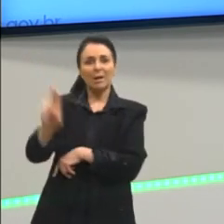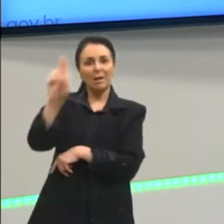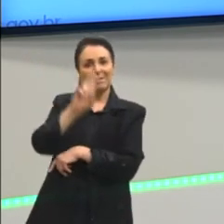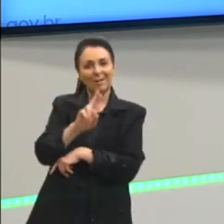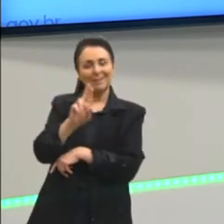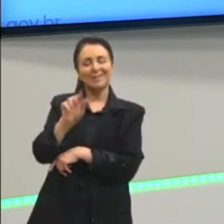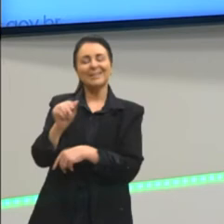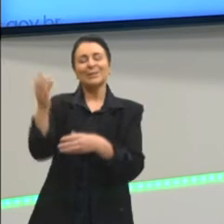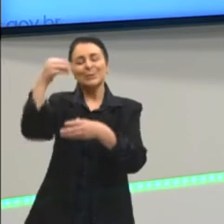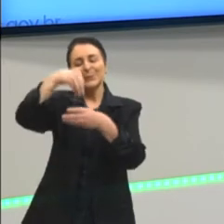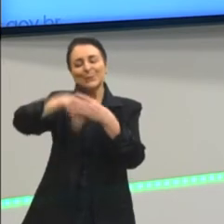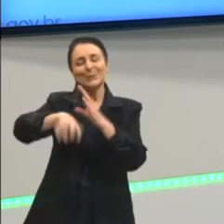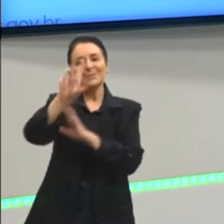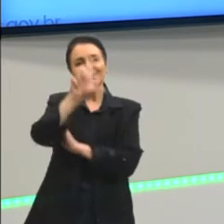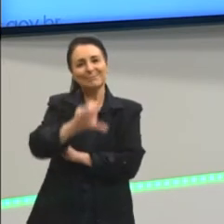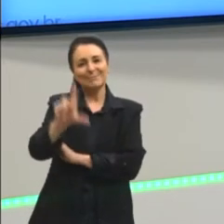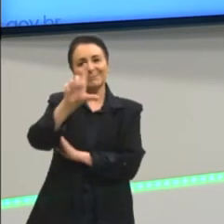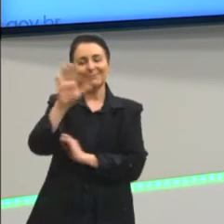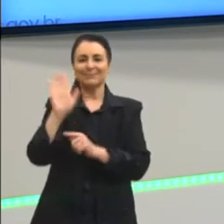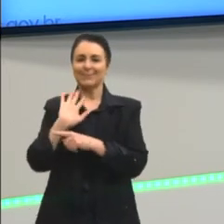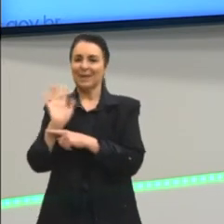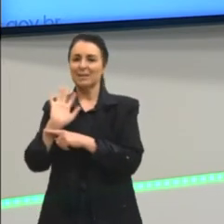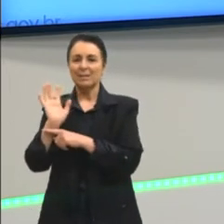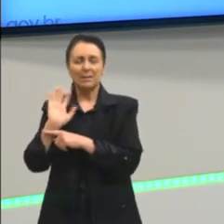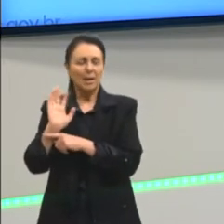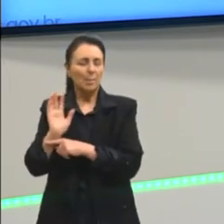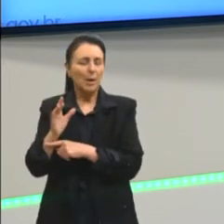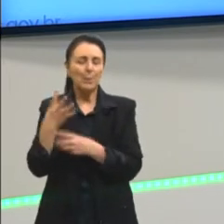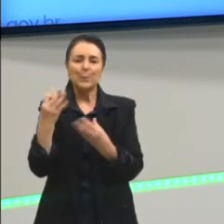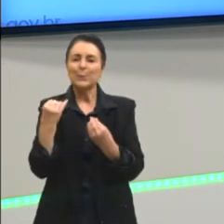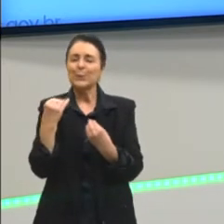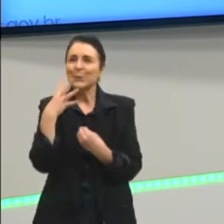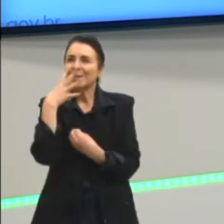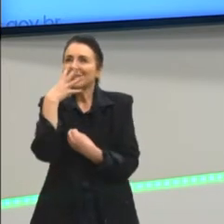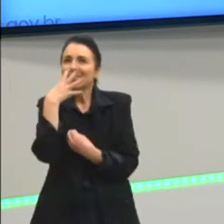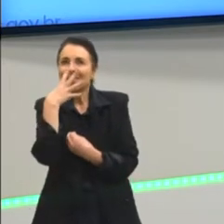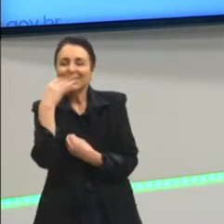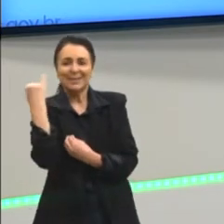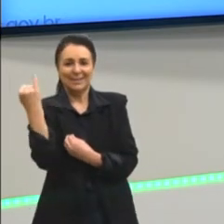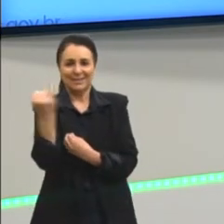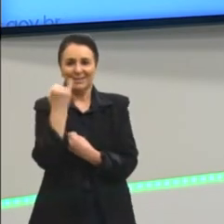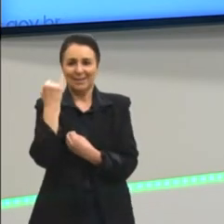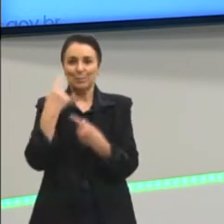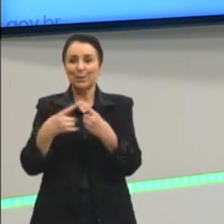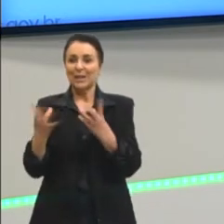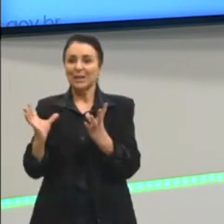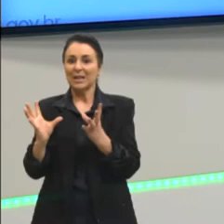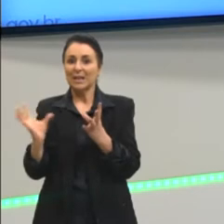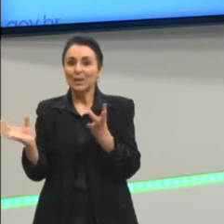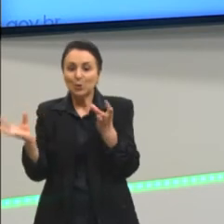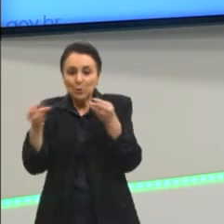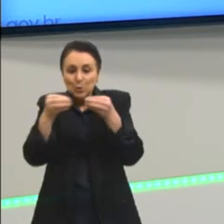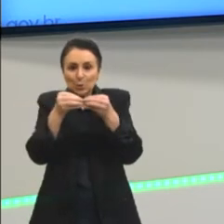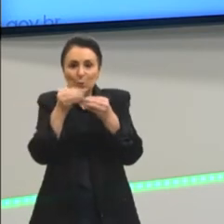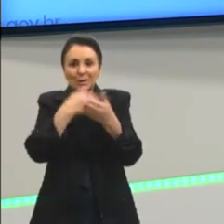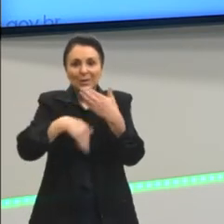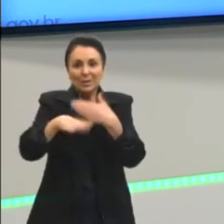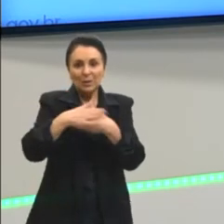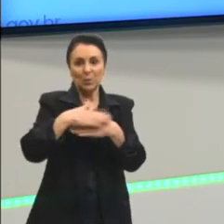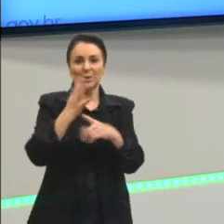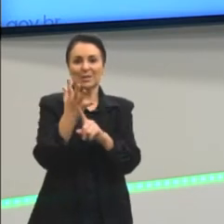literatura. Então, o cinema, para mim, é extremamente encantador, porque ele é uma junção de todas essas artes.